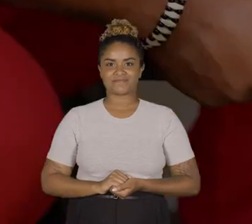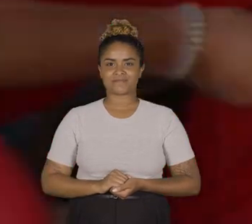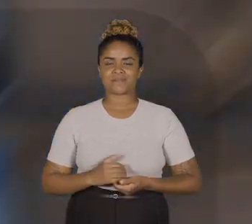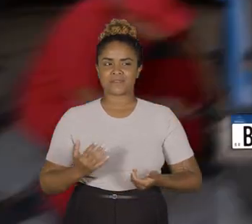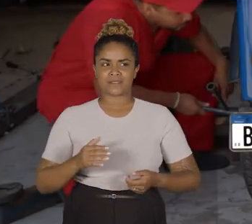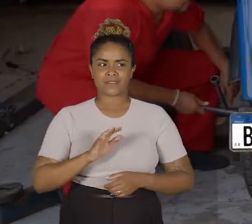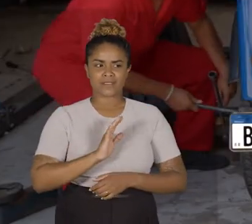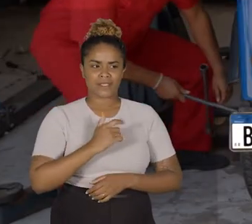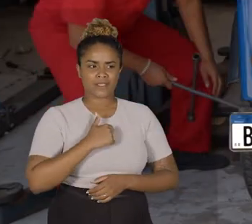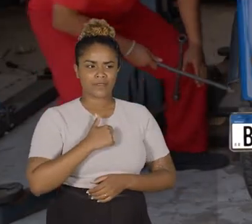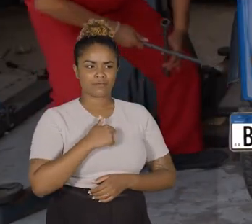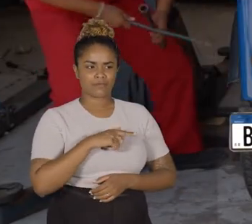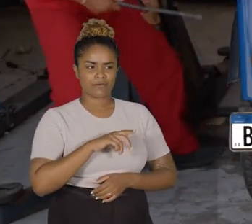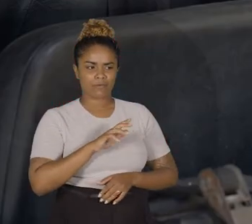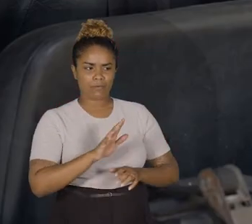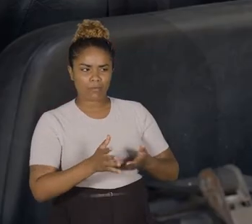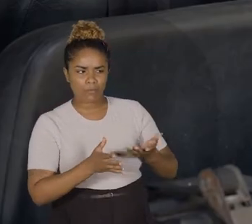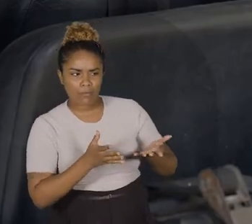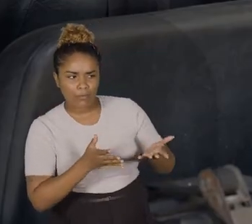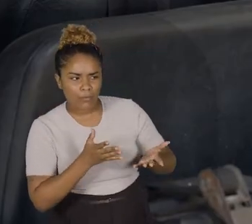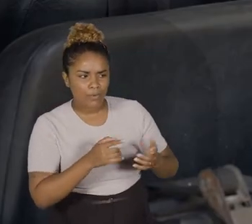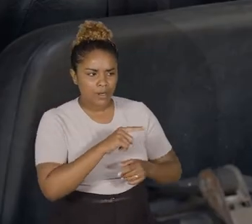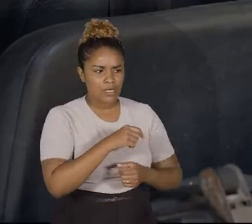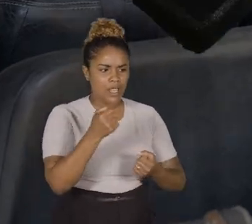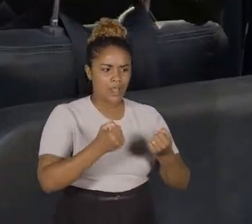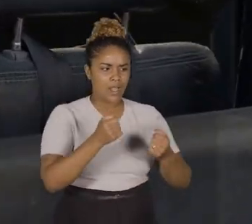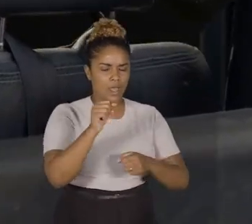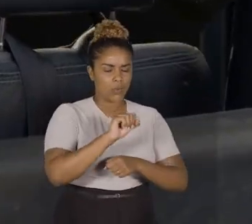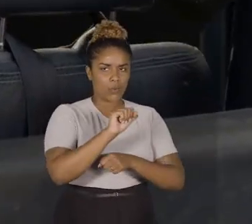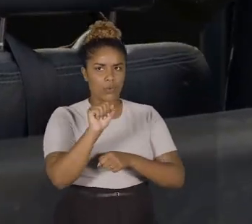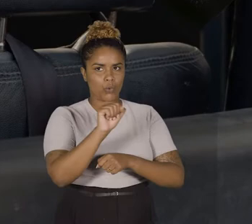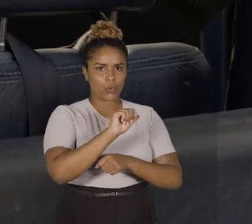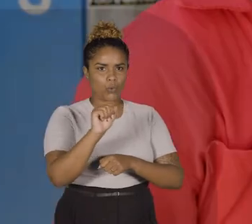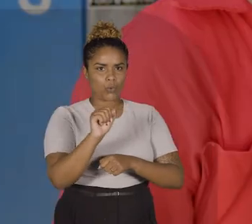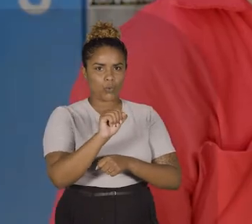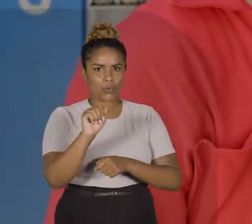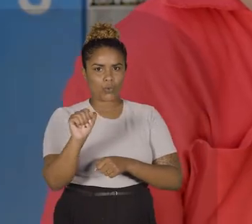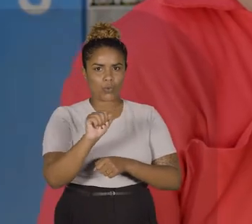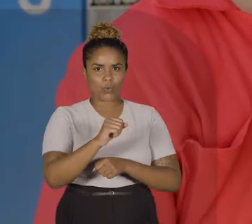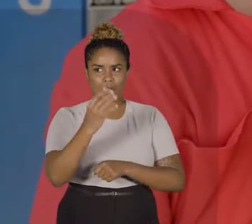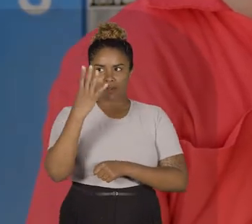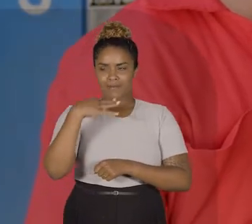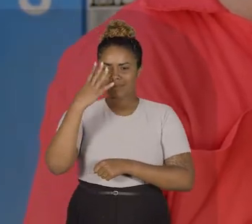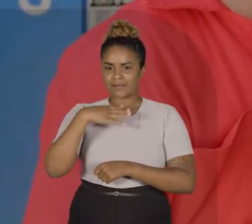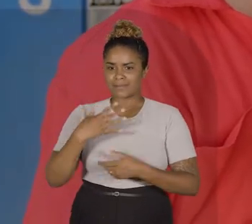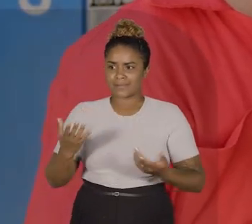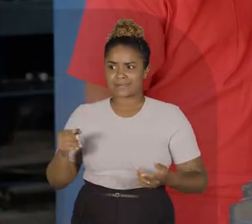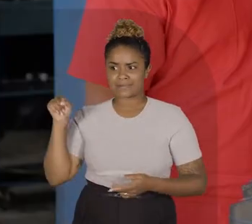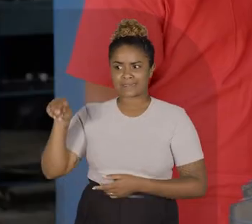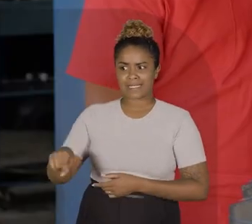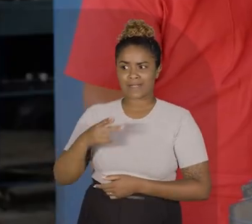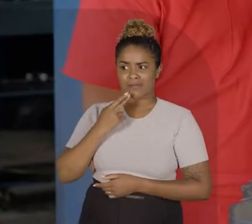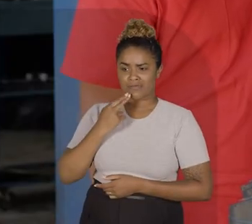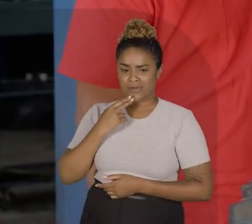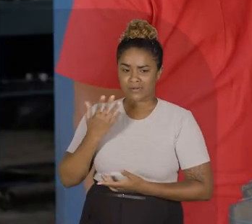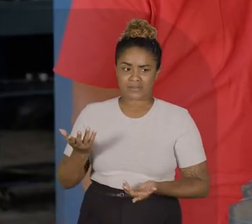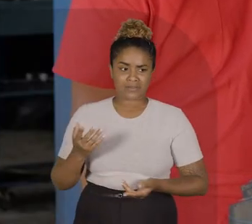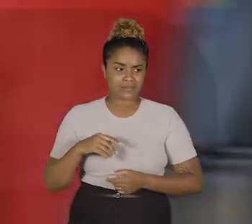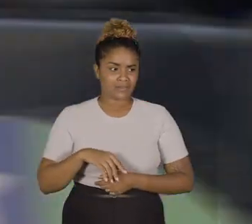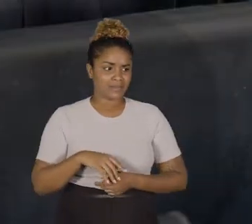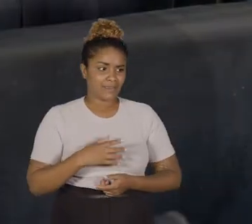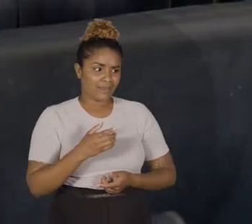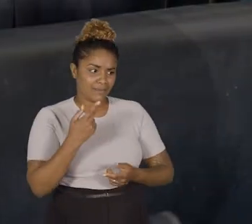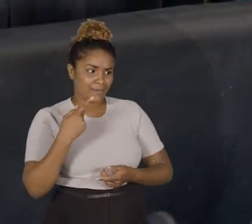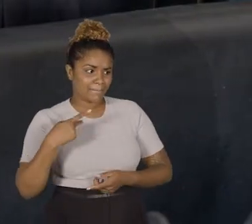Eu vou cuidar desse jipe, viu, Zé? Um jipe lindo desse, uma joia. É o cara que disse que é dono aí, os que não gostam mais não desse